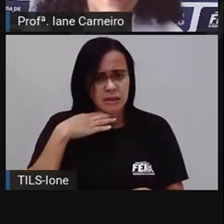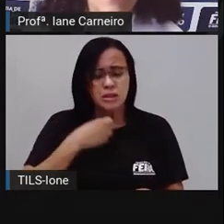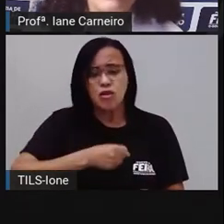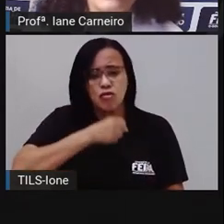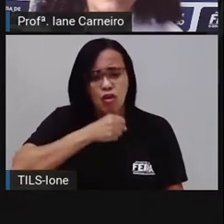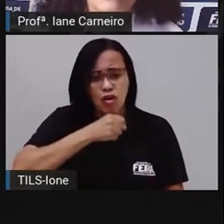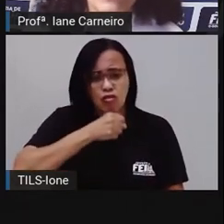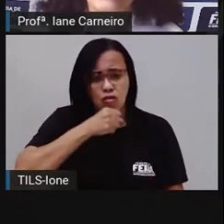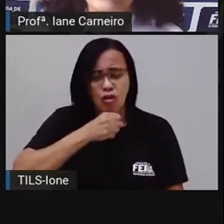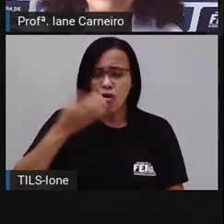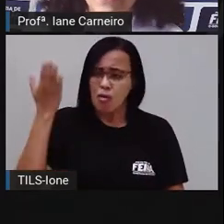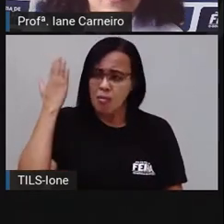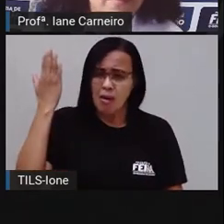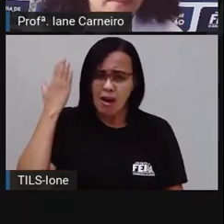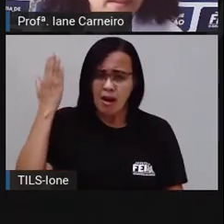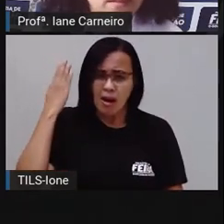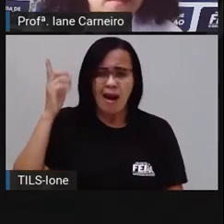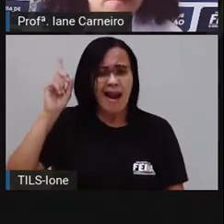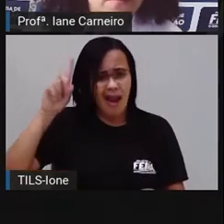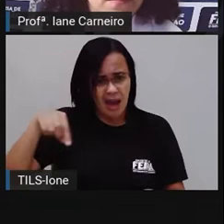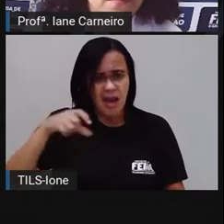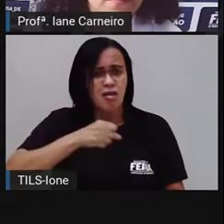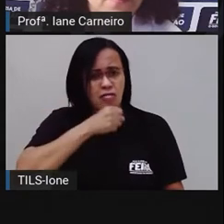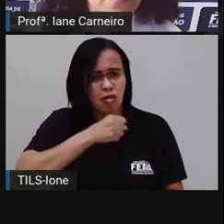é bisavó do Camilo também?